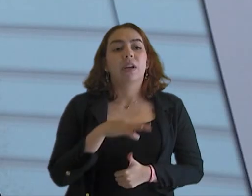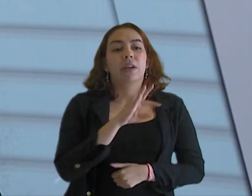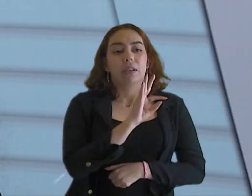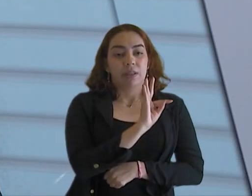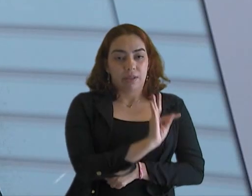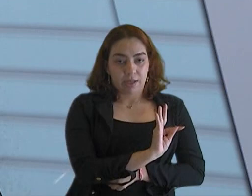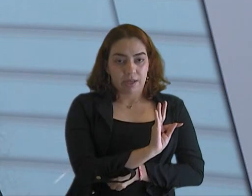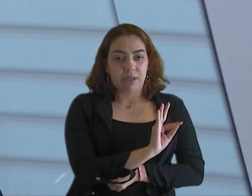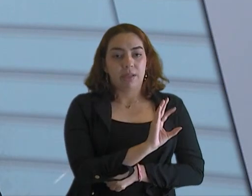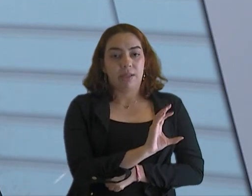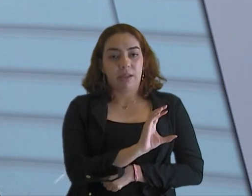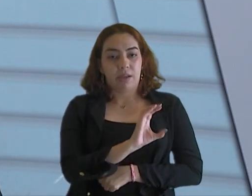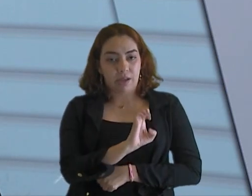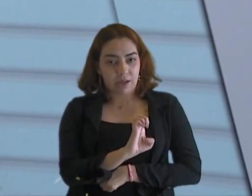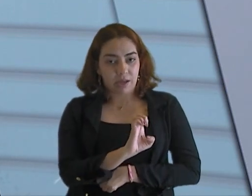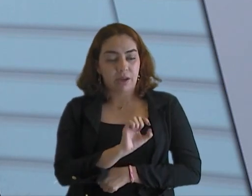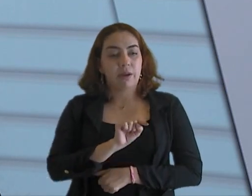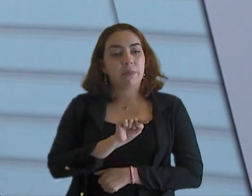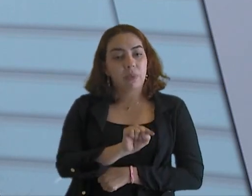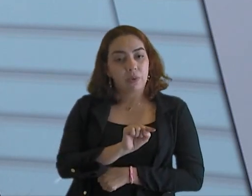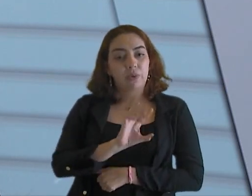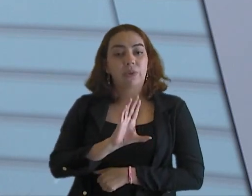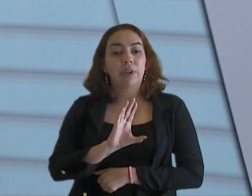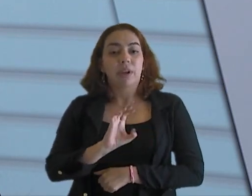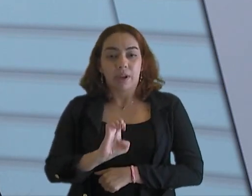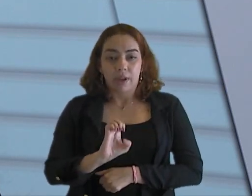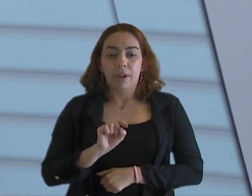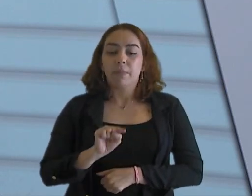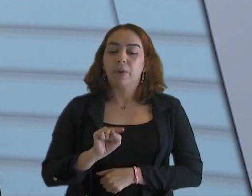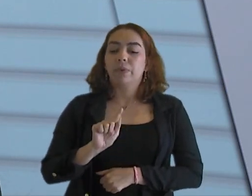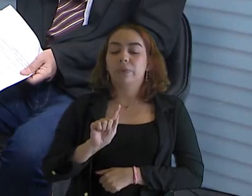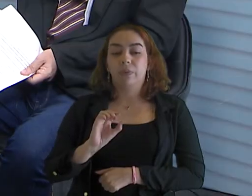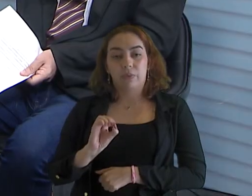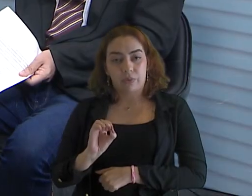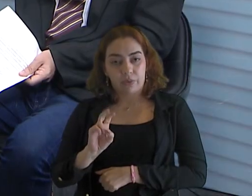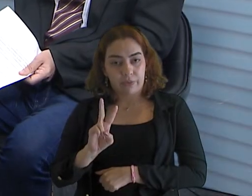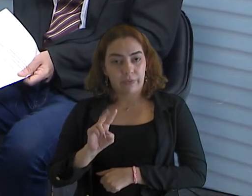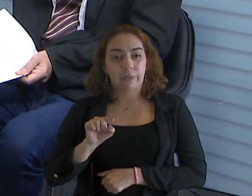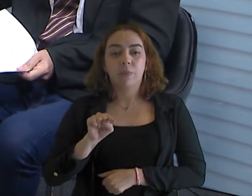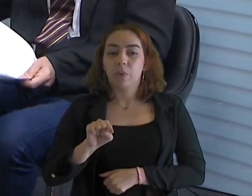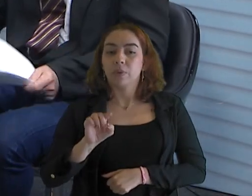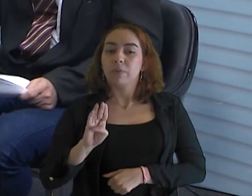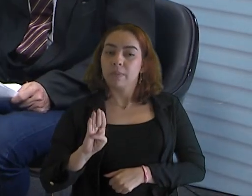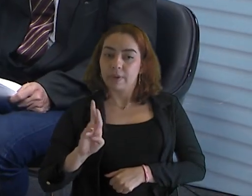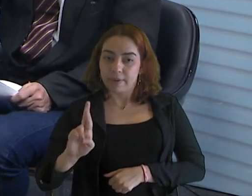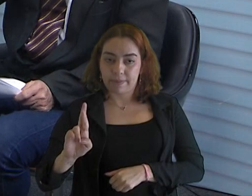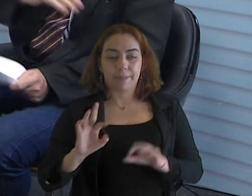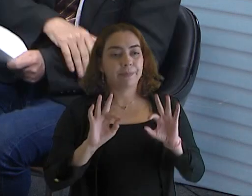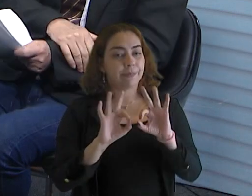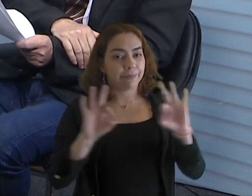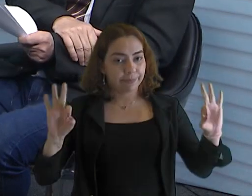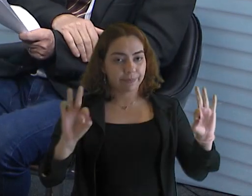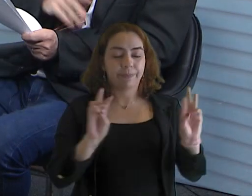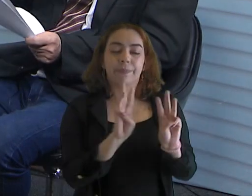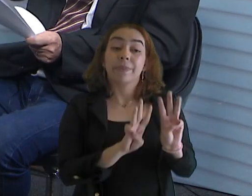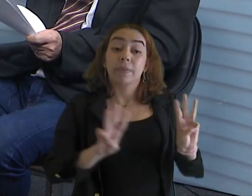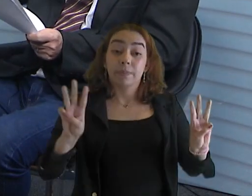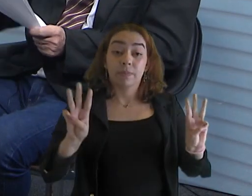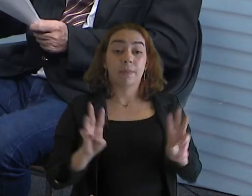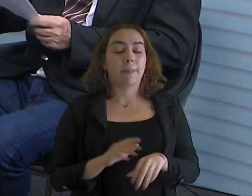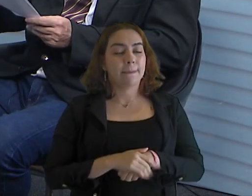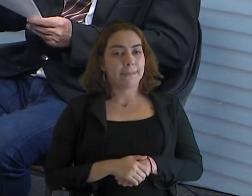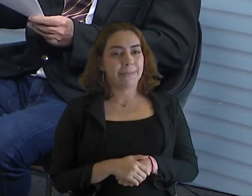.br, tce.gov.gov.br, é o site do tribunal de contas.